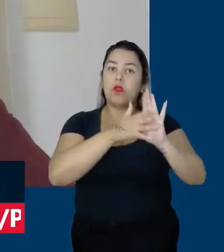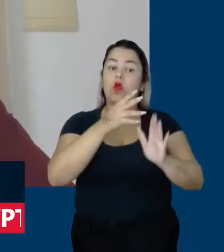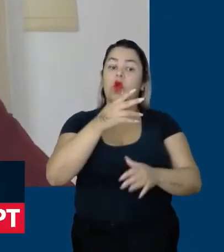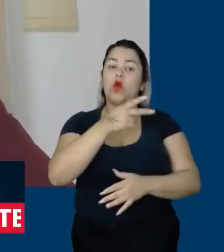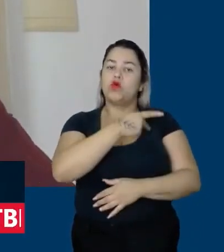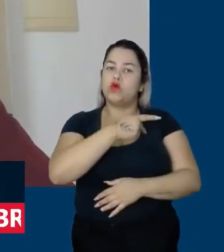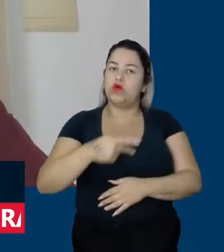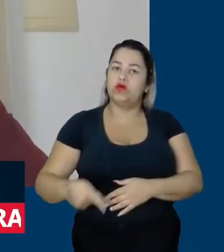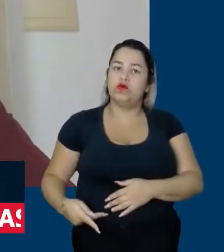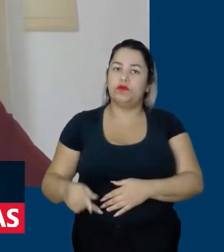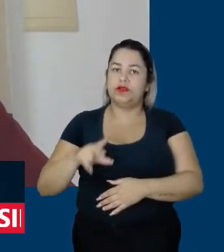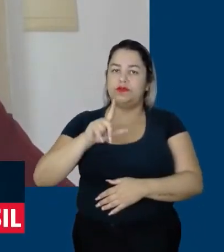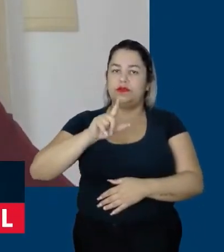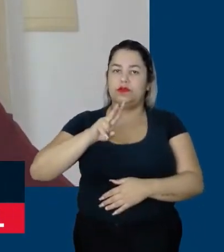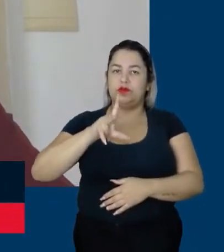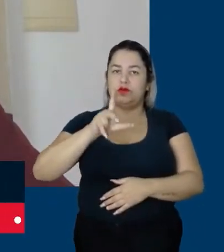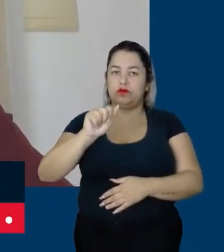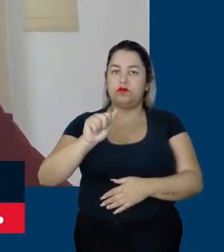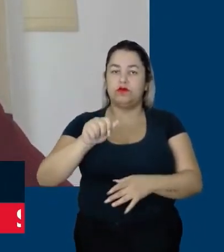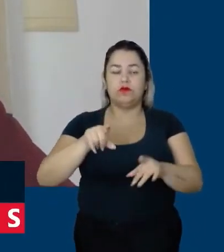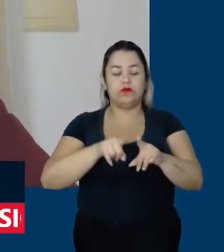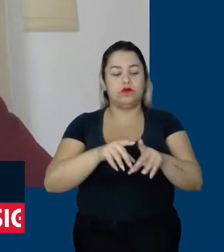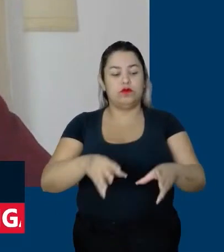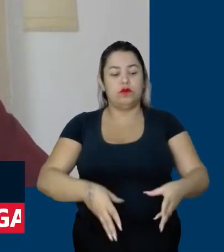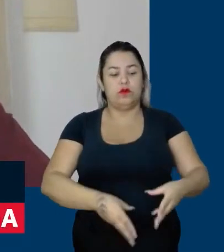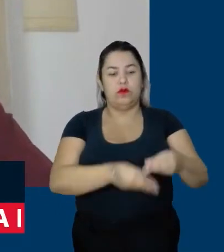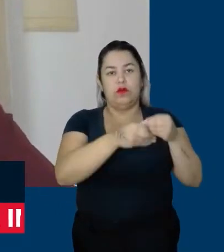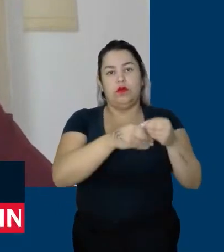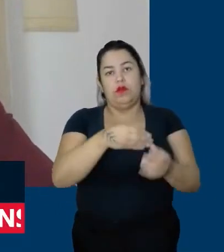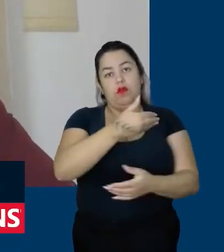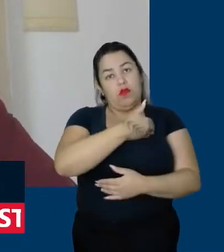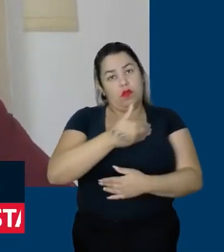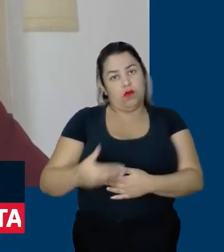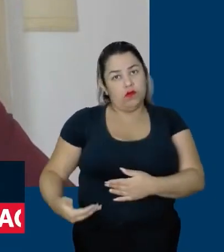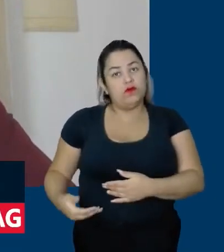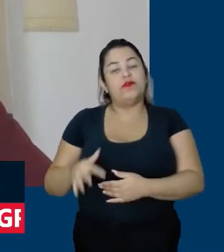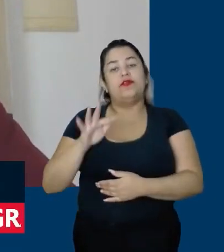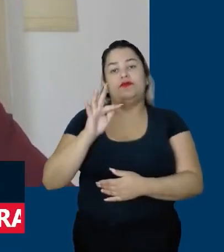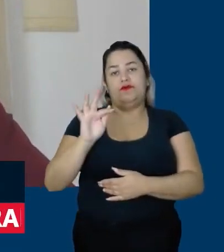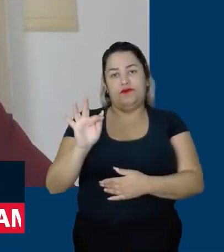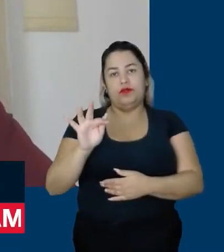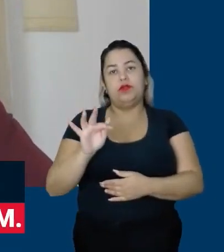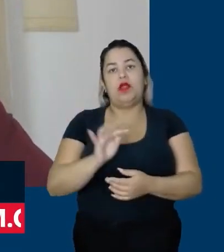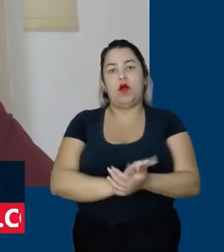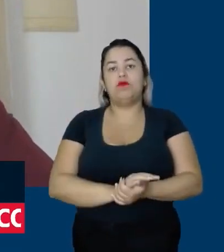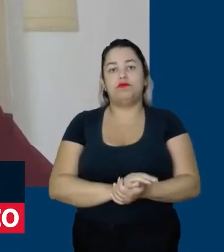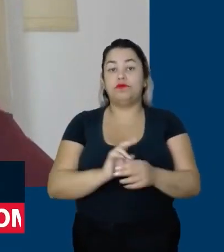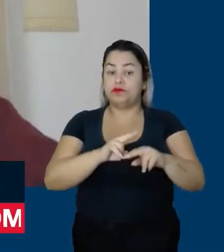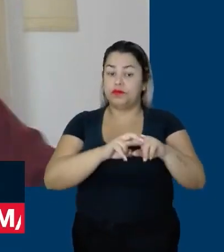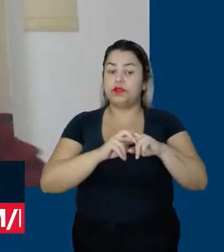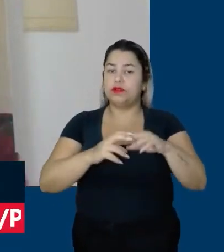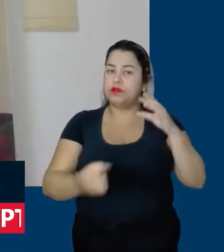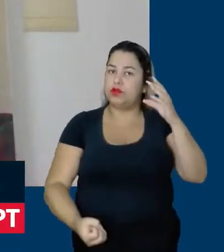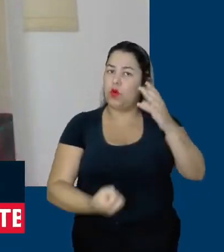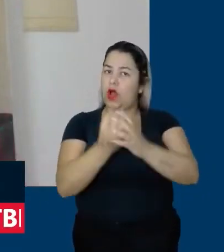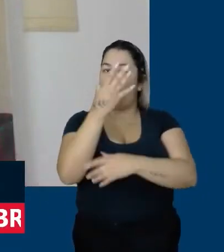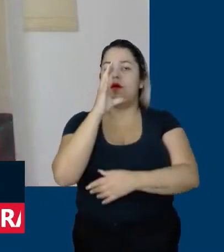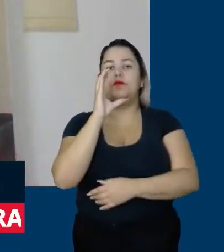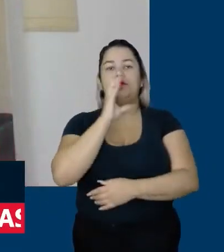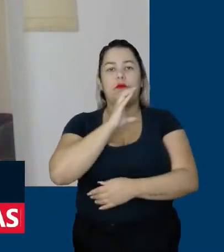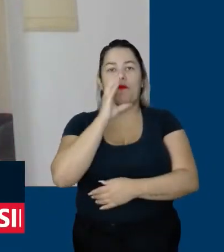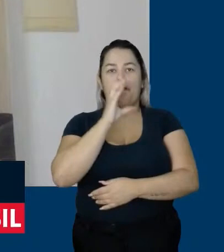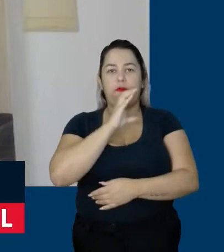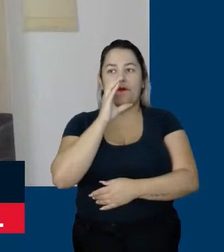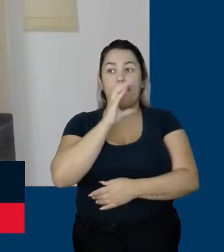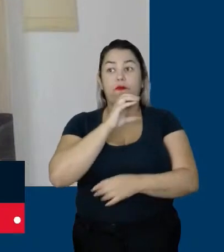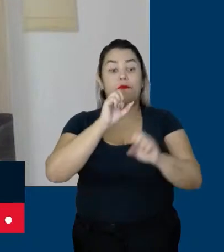é colocar a participação social no âmbito do governo federal, é por isso que ele criou rapidamente o sistema